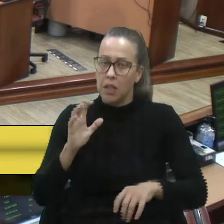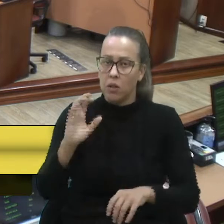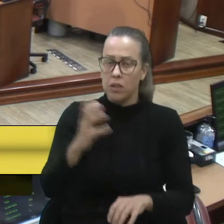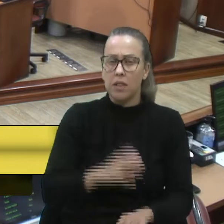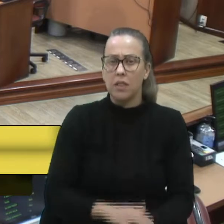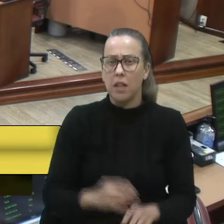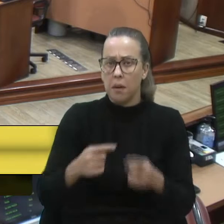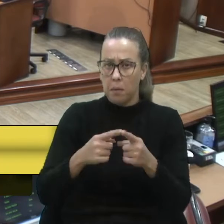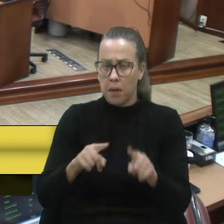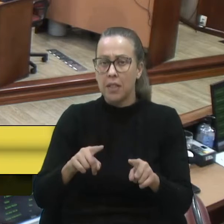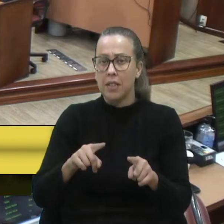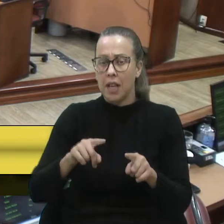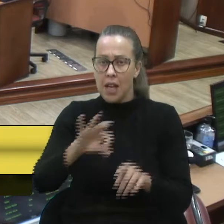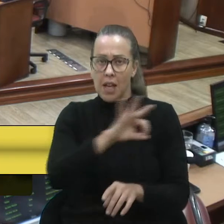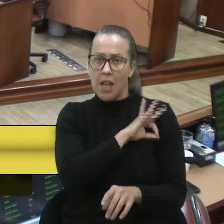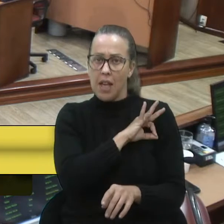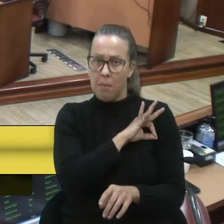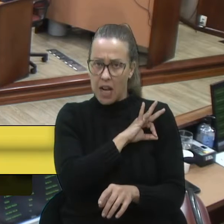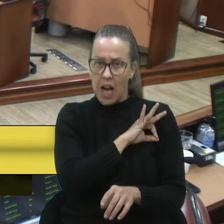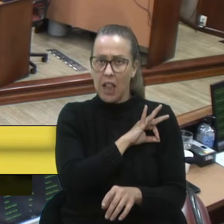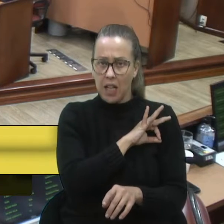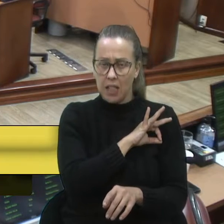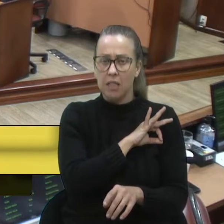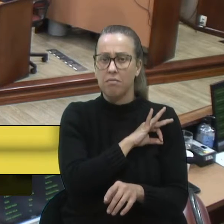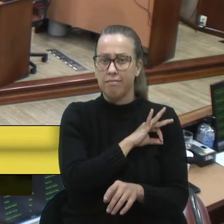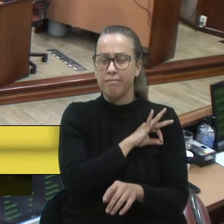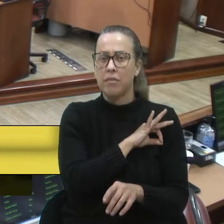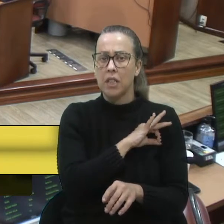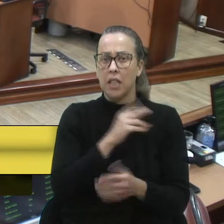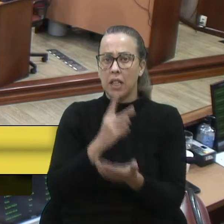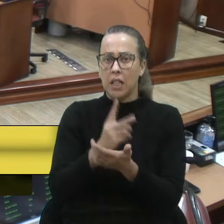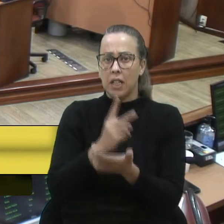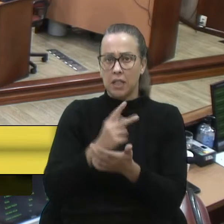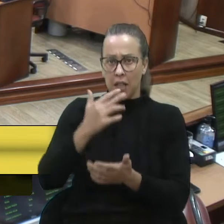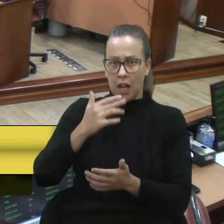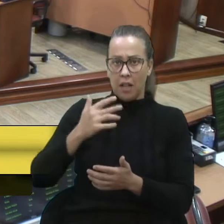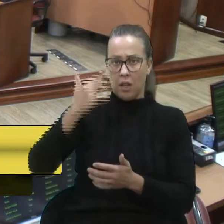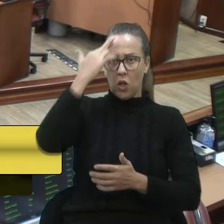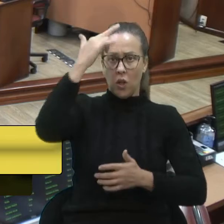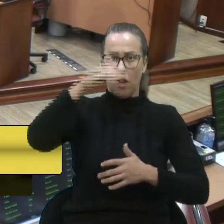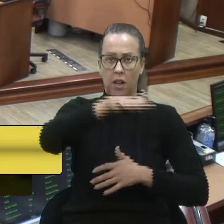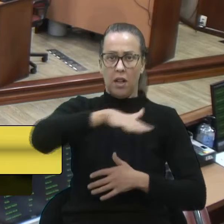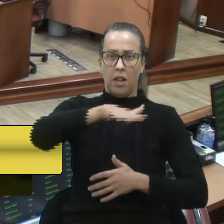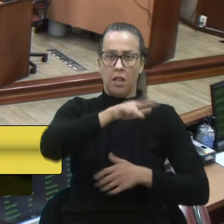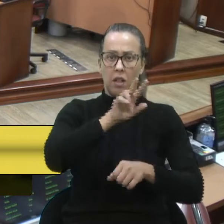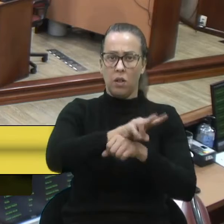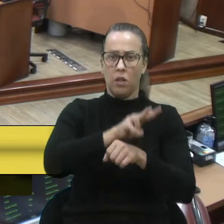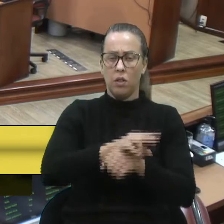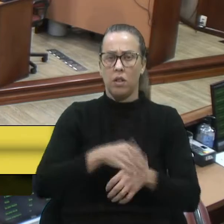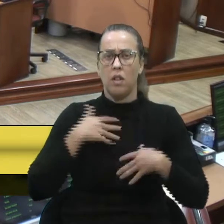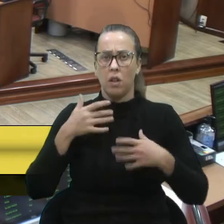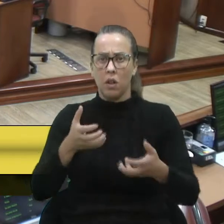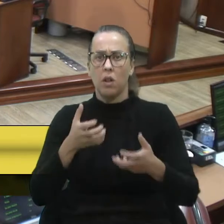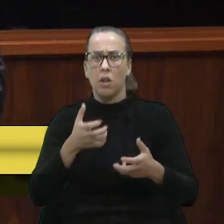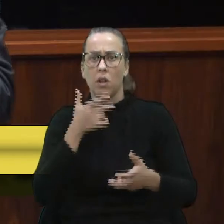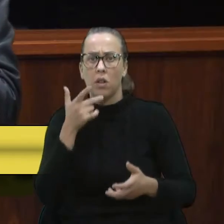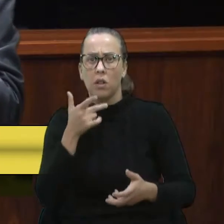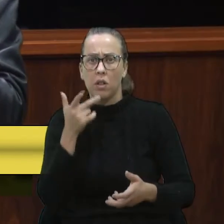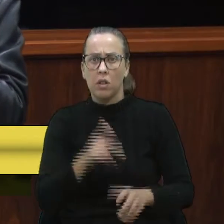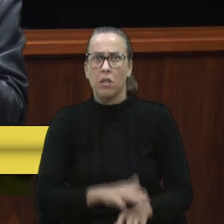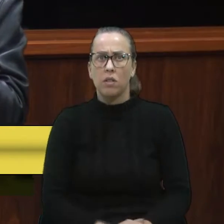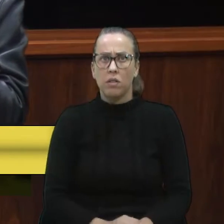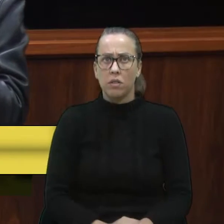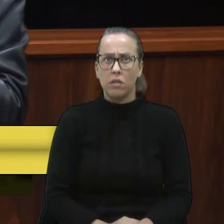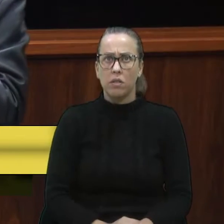mas que a brigada seja a comandante. Eu quero falar no meu espaço